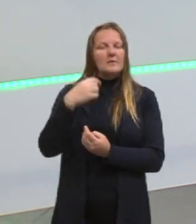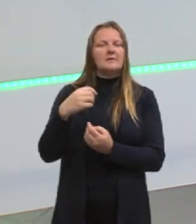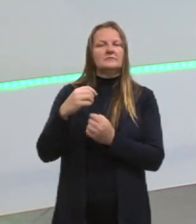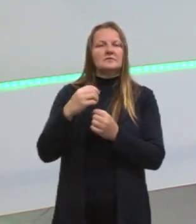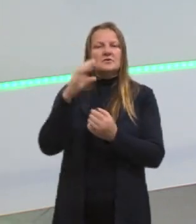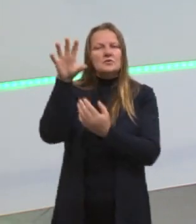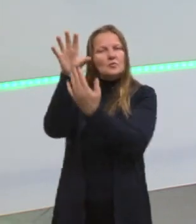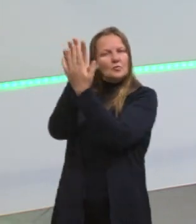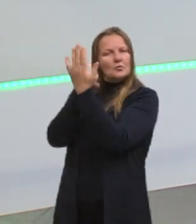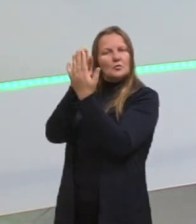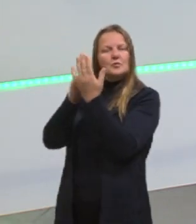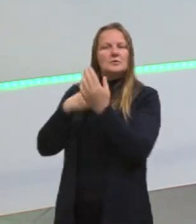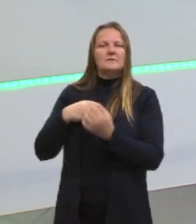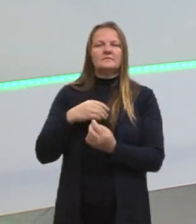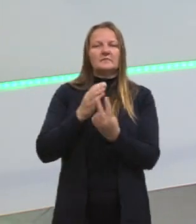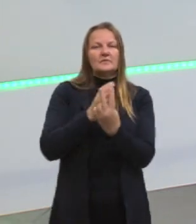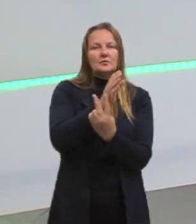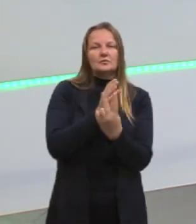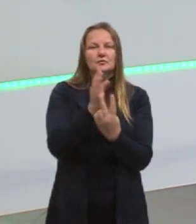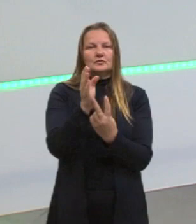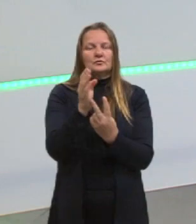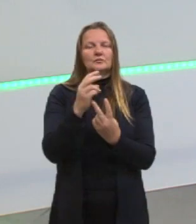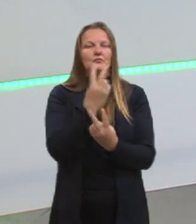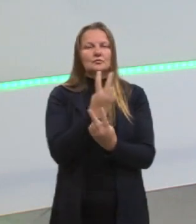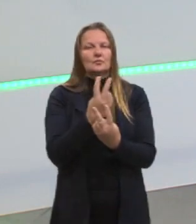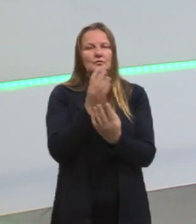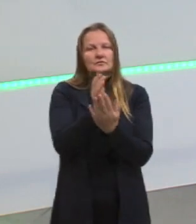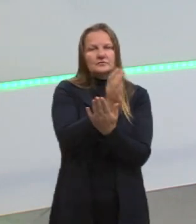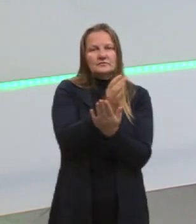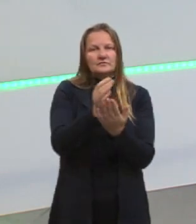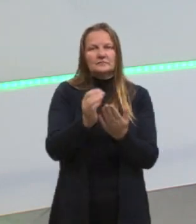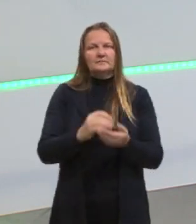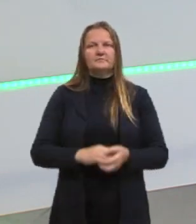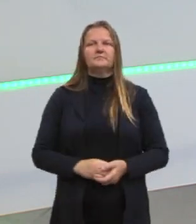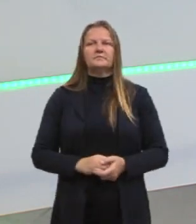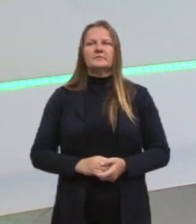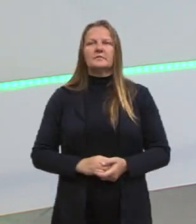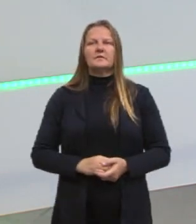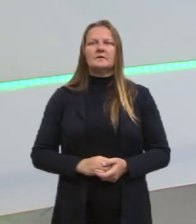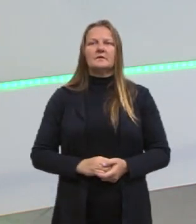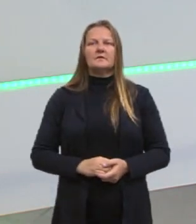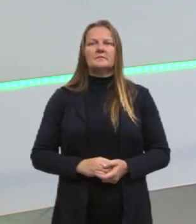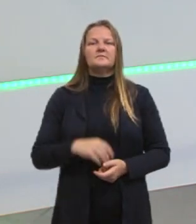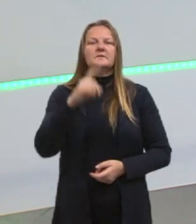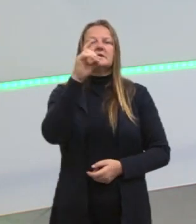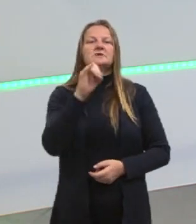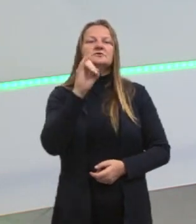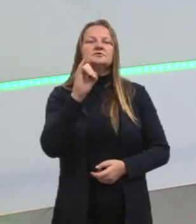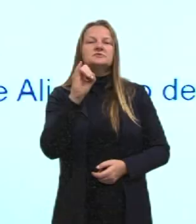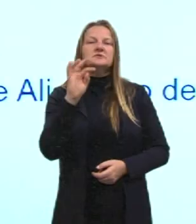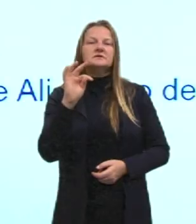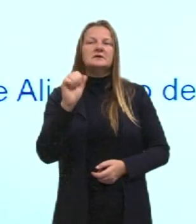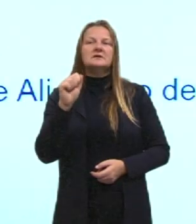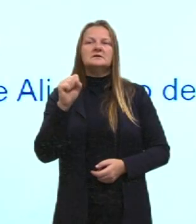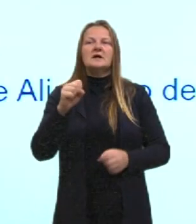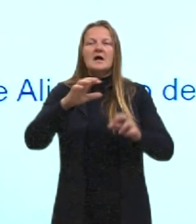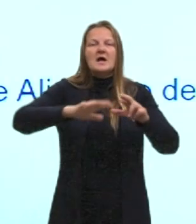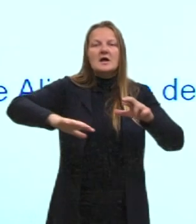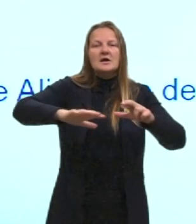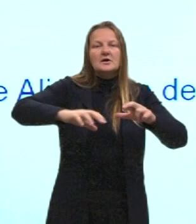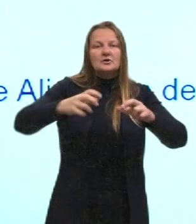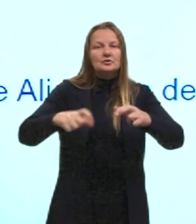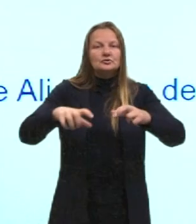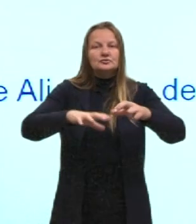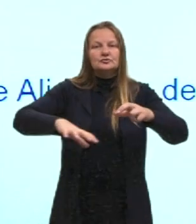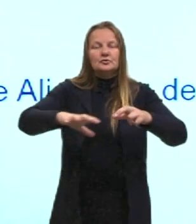disso aí. Xiítas e sunitas, essa é a divisão deles, tá. Os xiítas, eles ficam justamente nessa área aqui